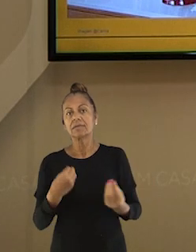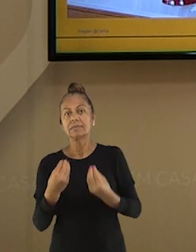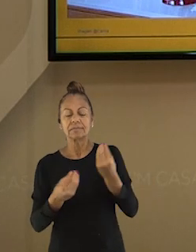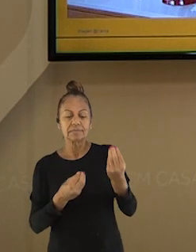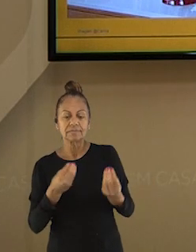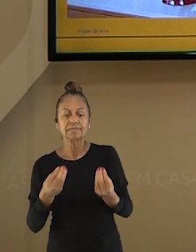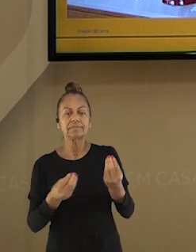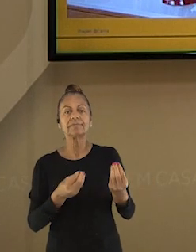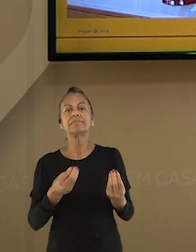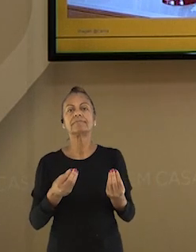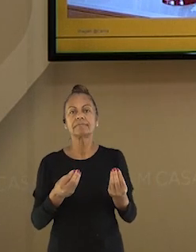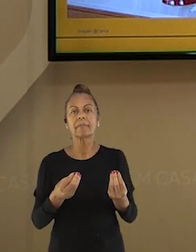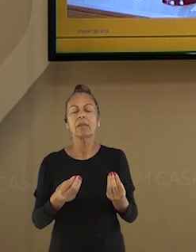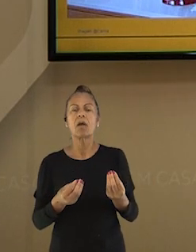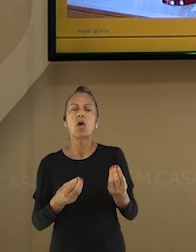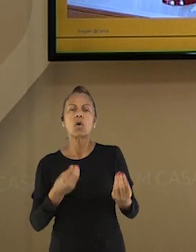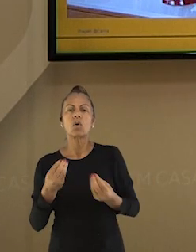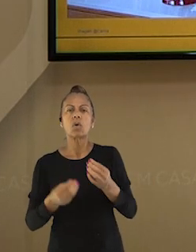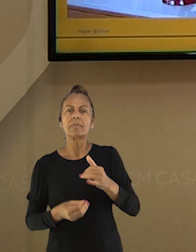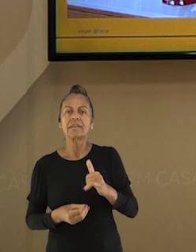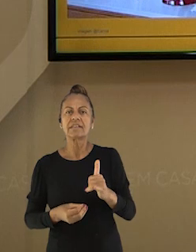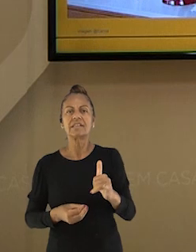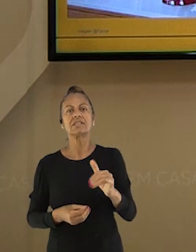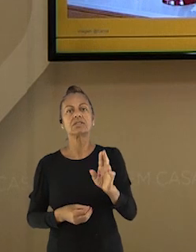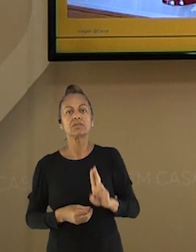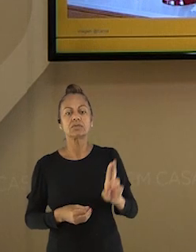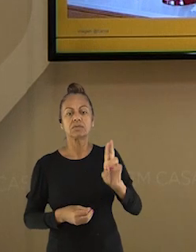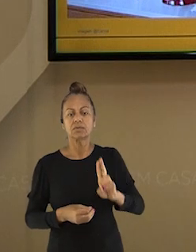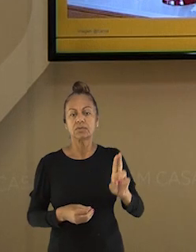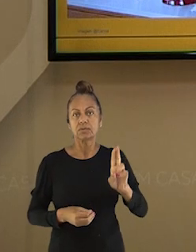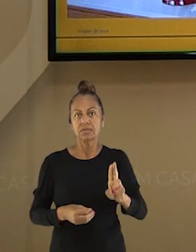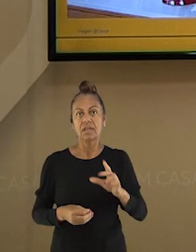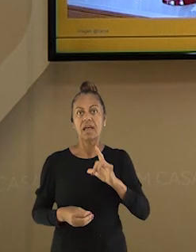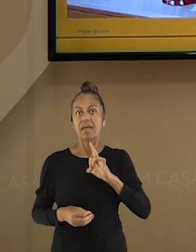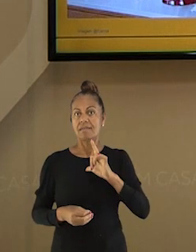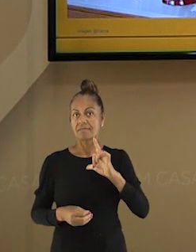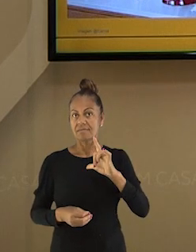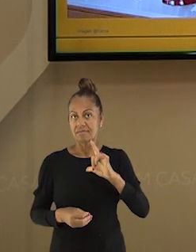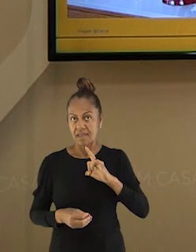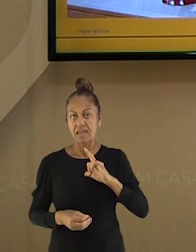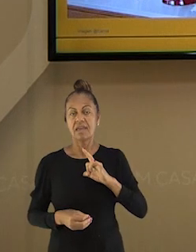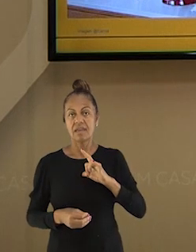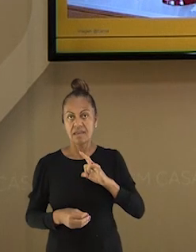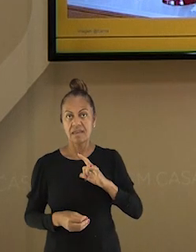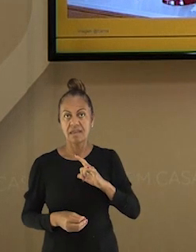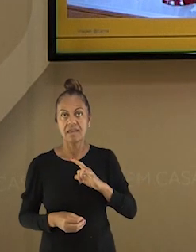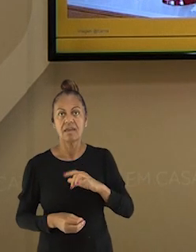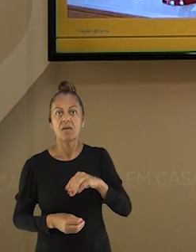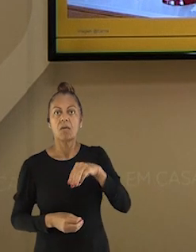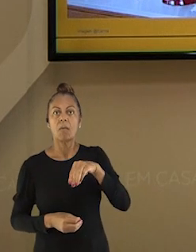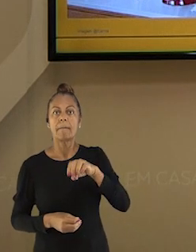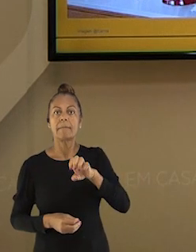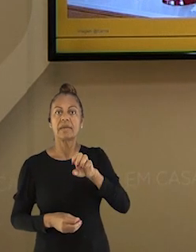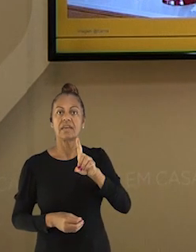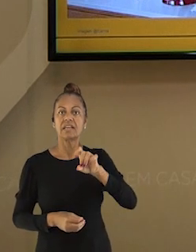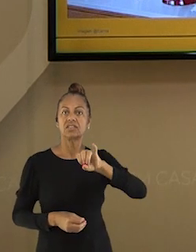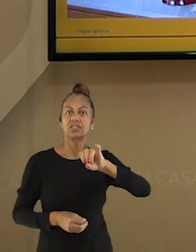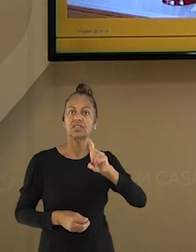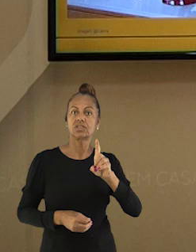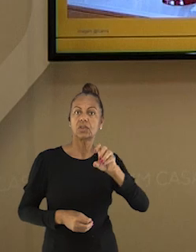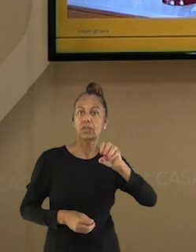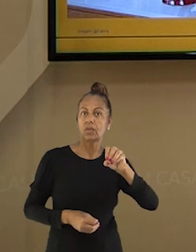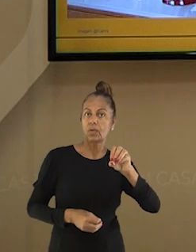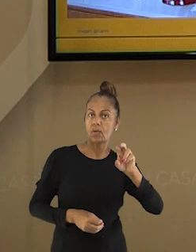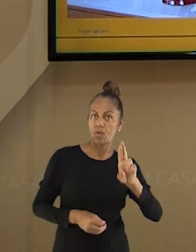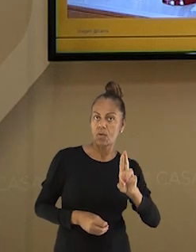que pagar um valor mensal proporcional à energia consumida, sendo medido por um equipamento chamado medidor